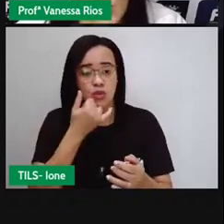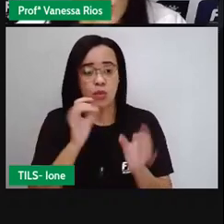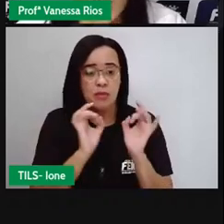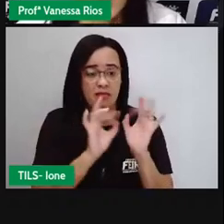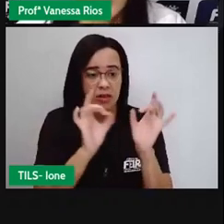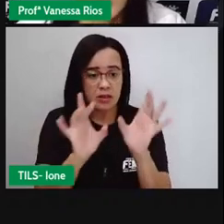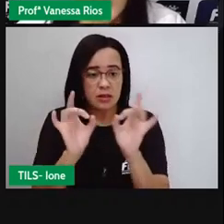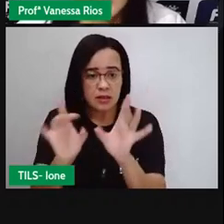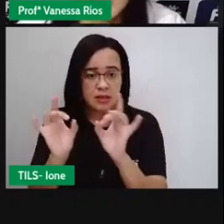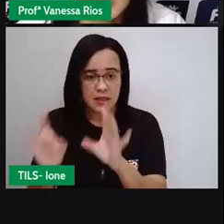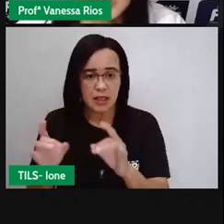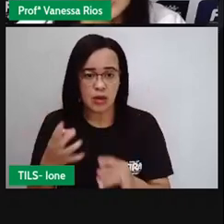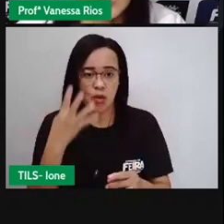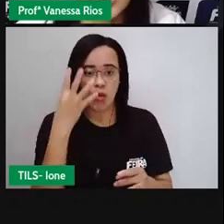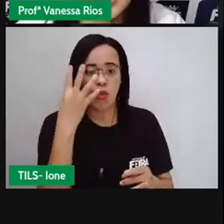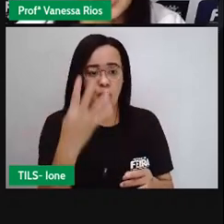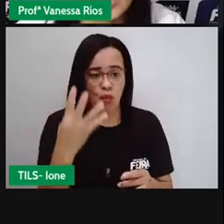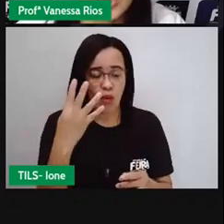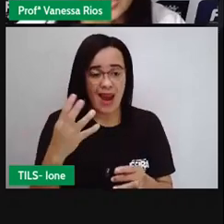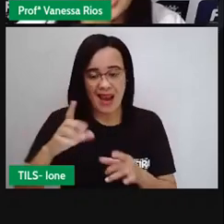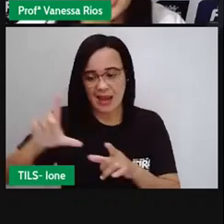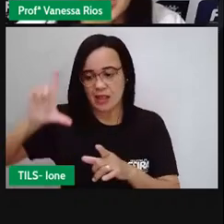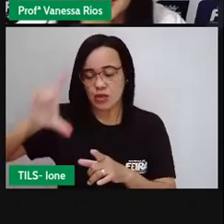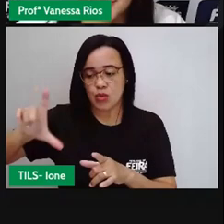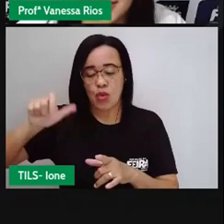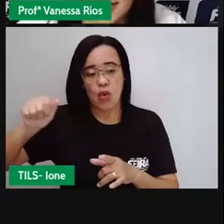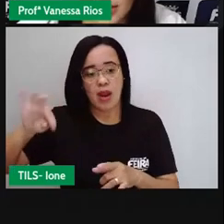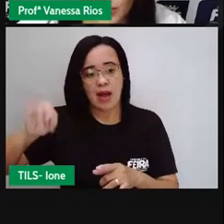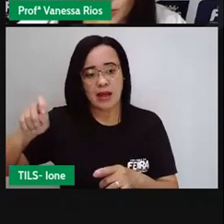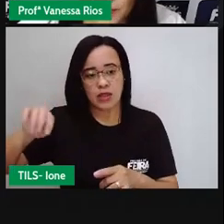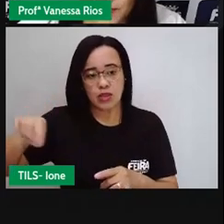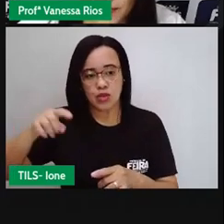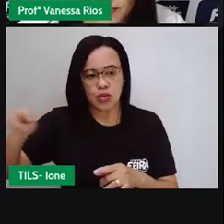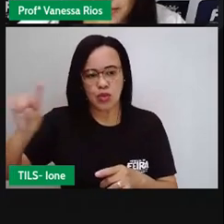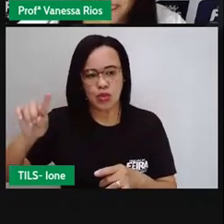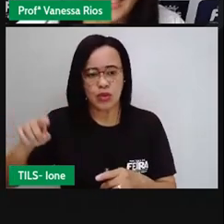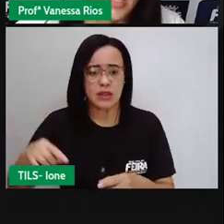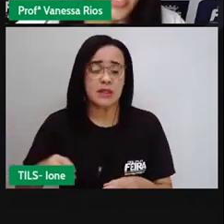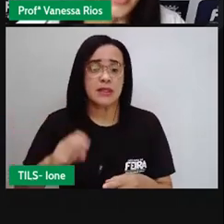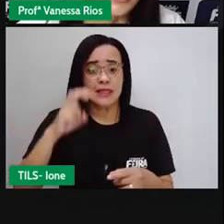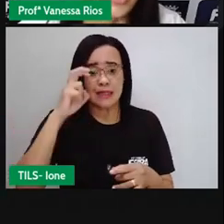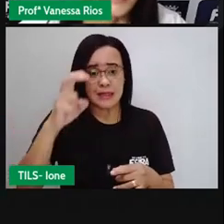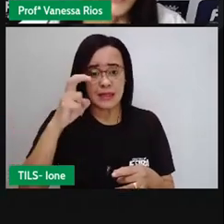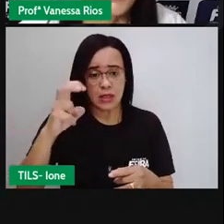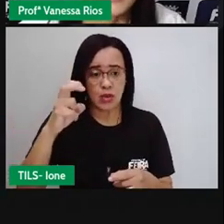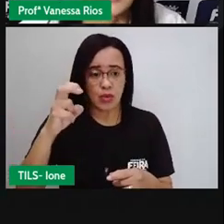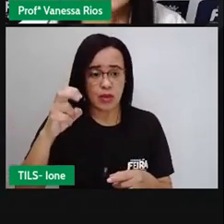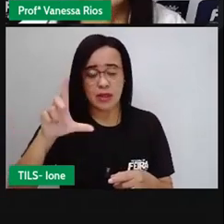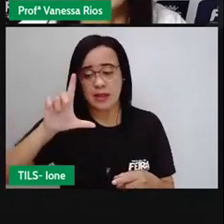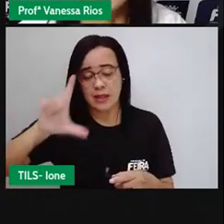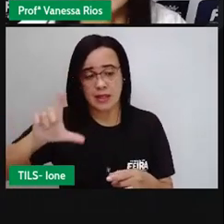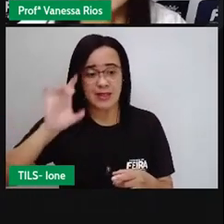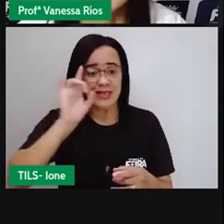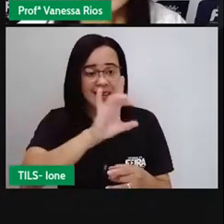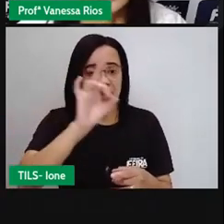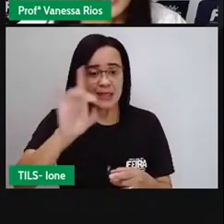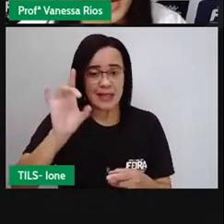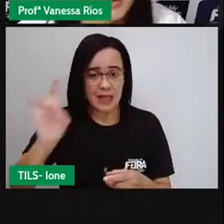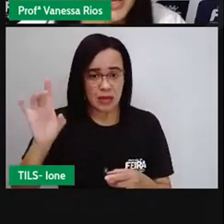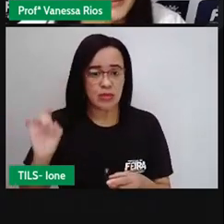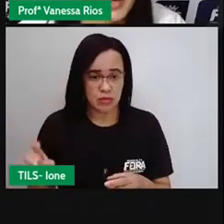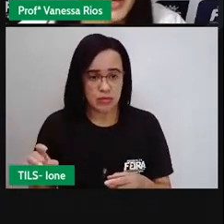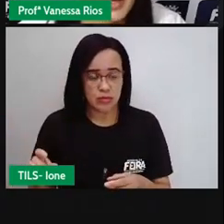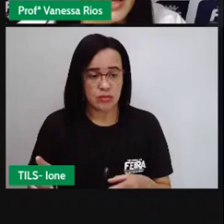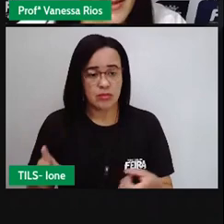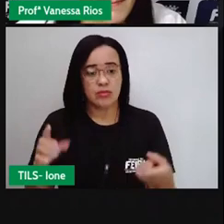cada um. Quantos litros de leite ele vendeu? Aí, a PRO vai fazer a leitura agora do segundo